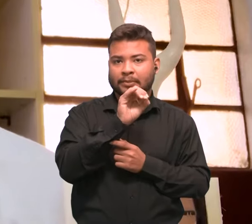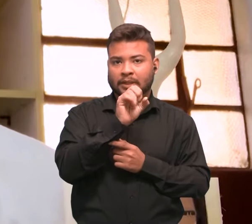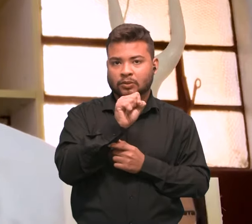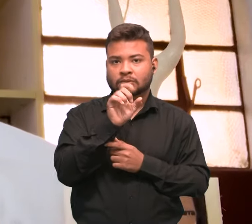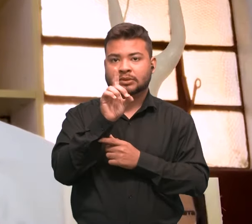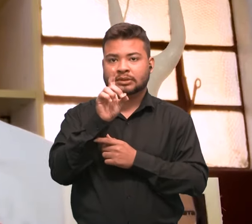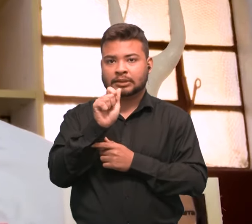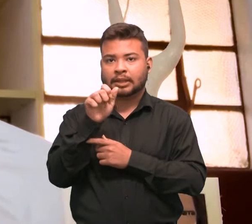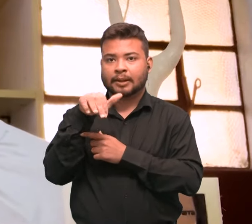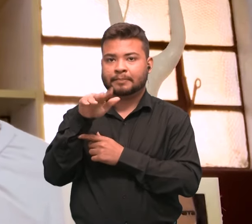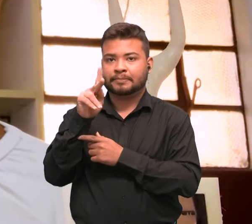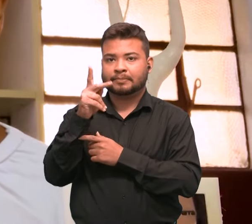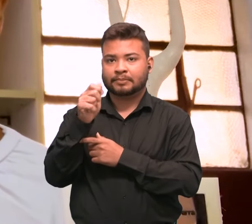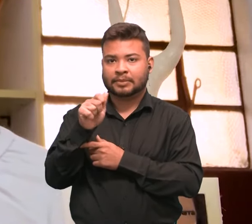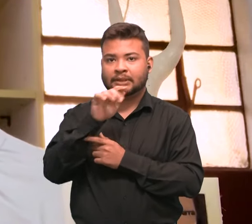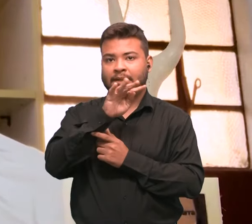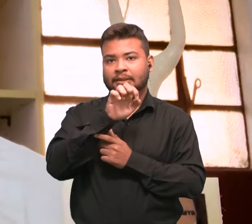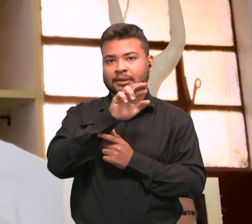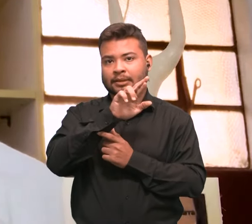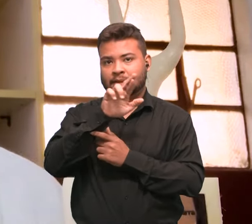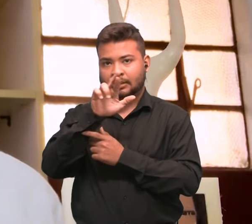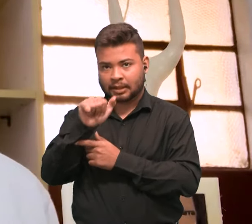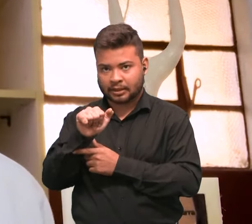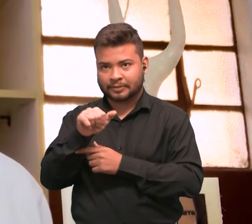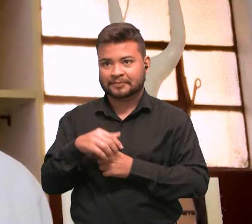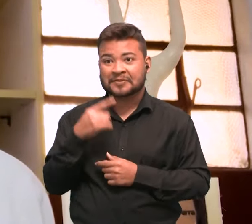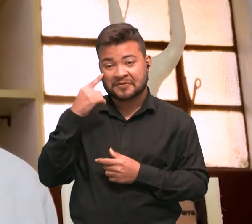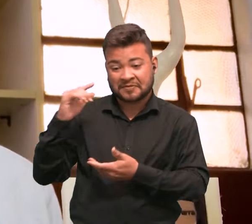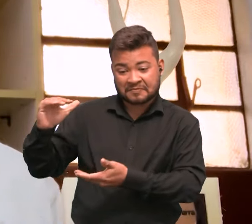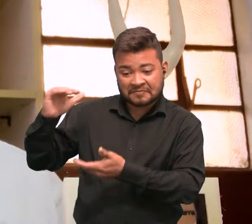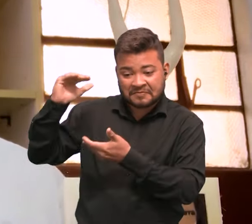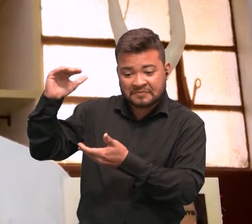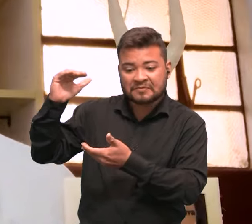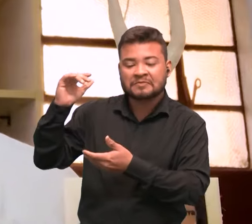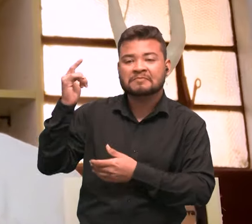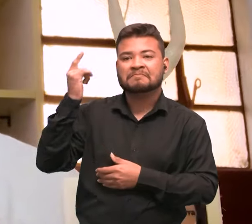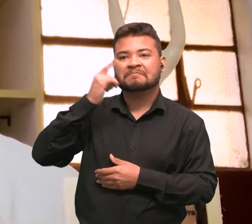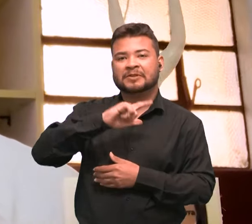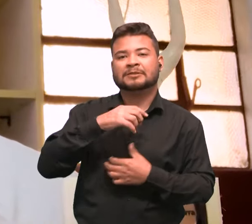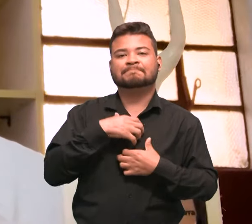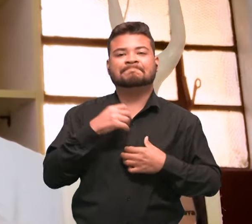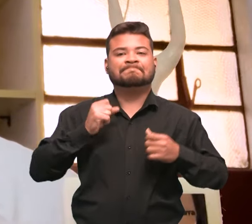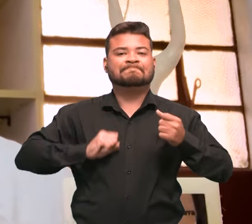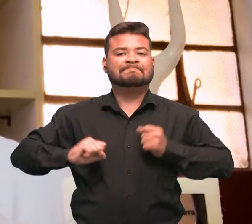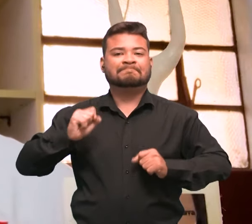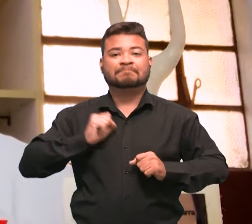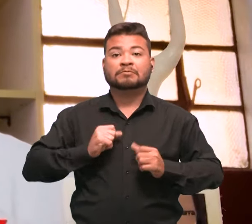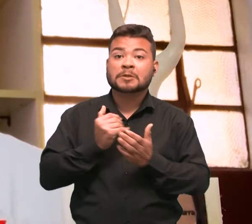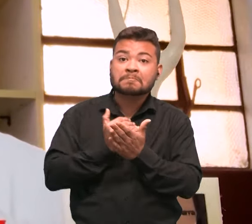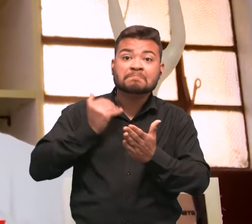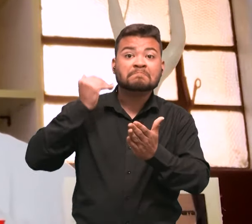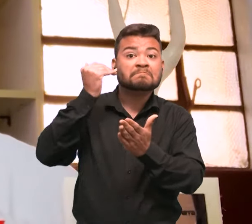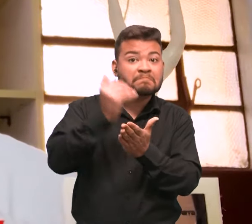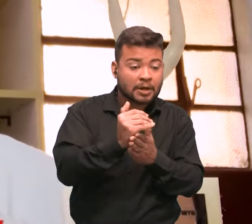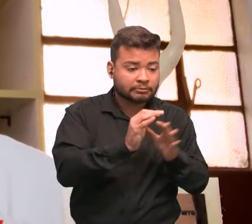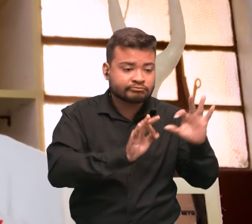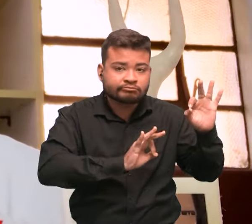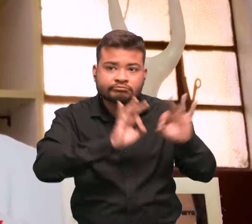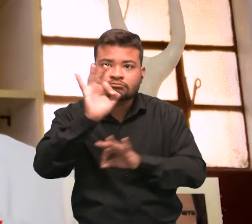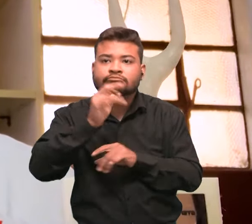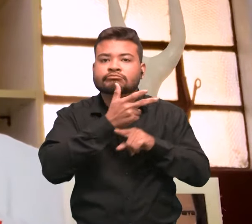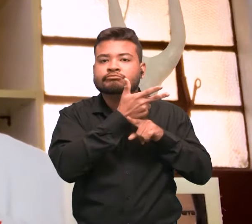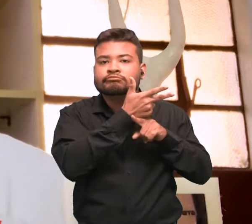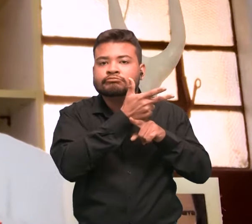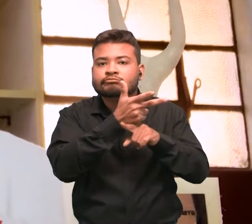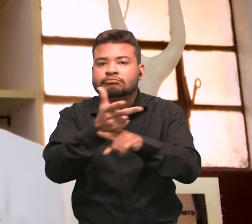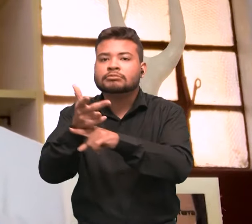muito feliz e ansioso para fazer mais produções. Já estou com alguns trabalhos